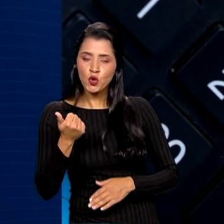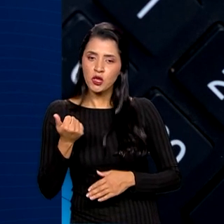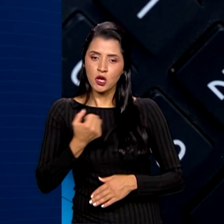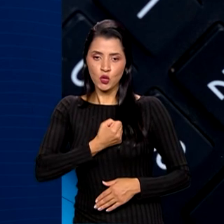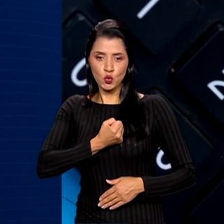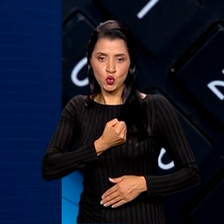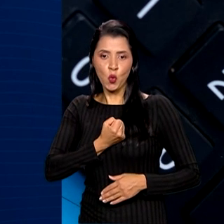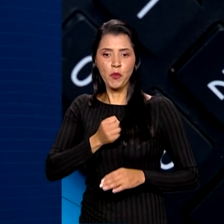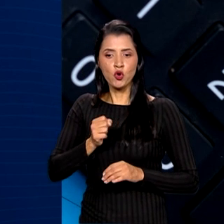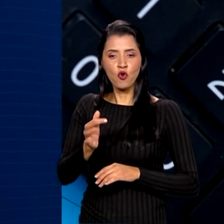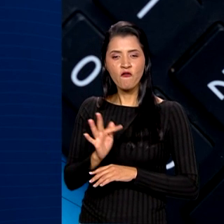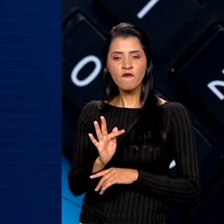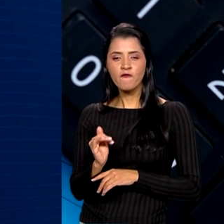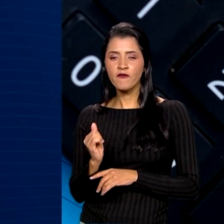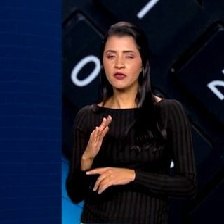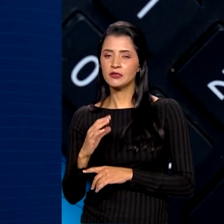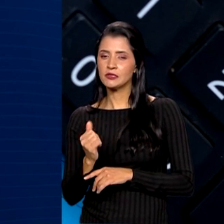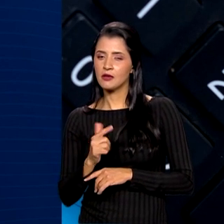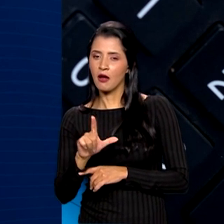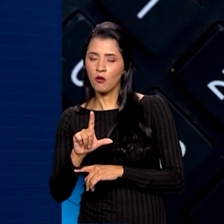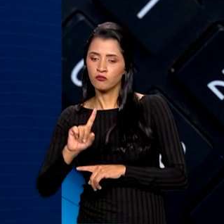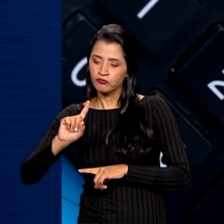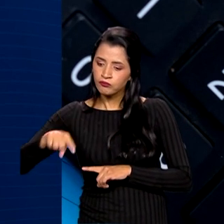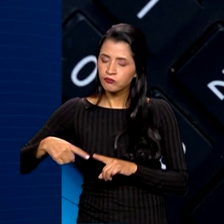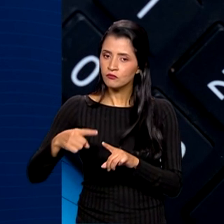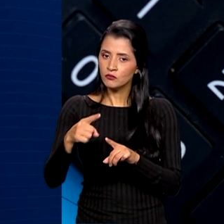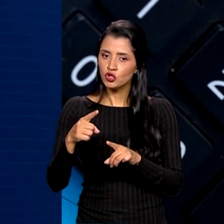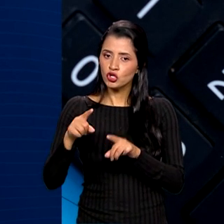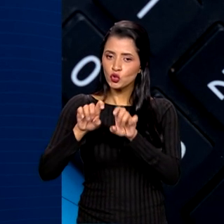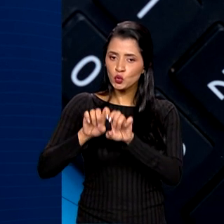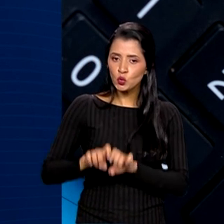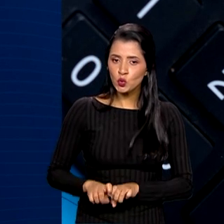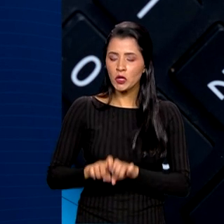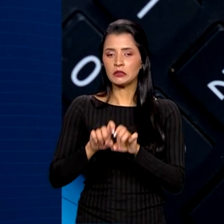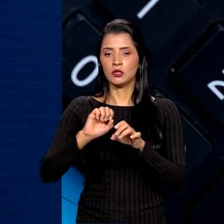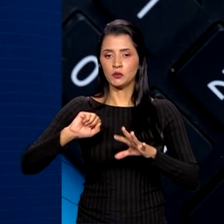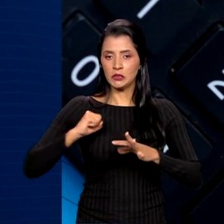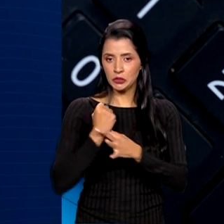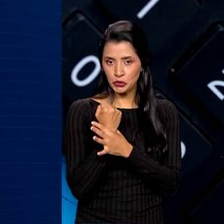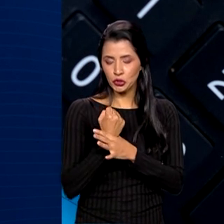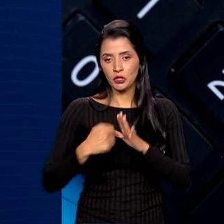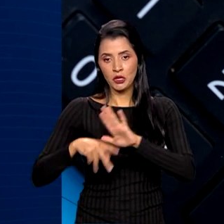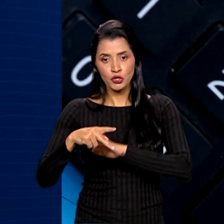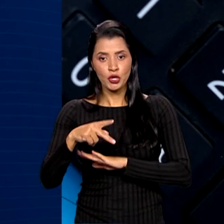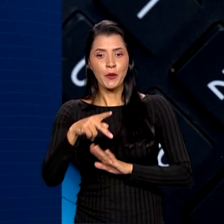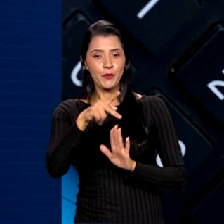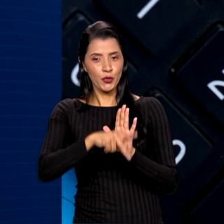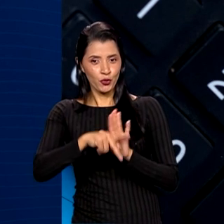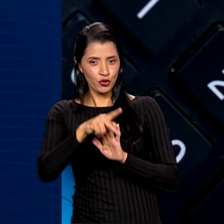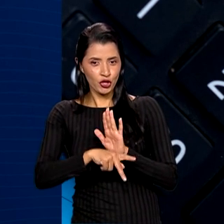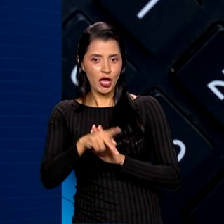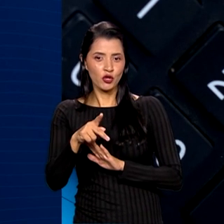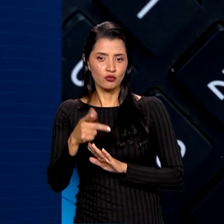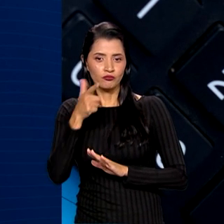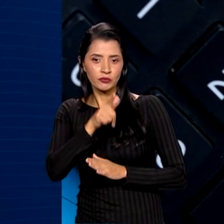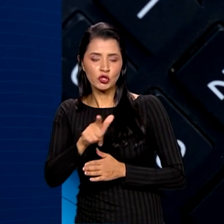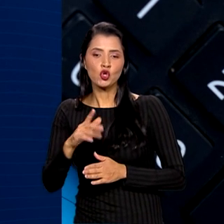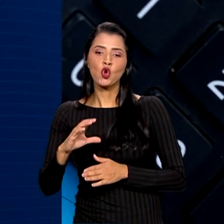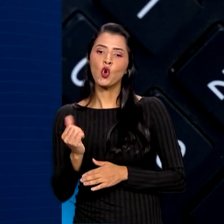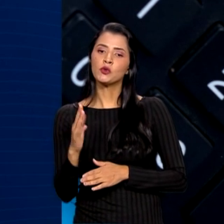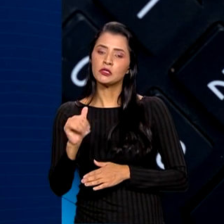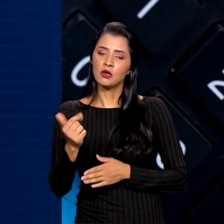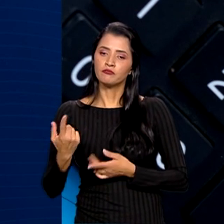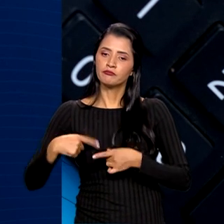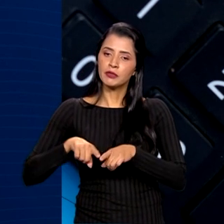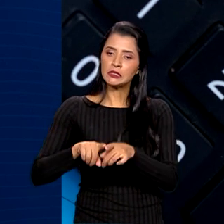fiscais. Alavancar o processo de estruturação e garantia de projetos de concessões e parcerias